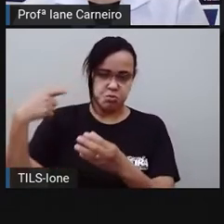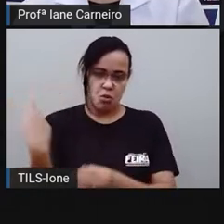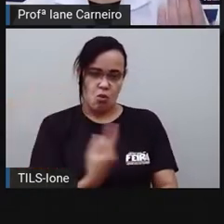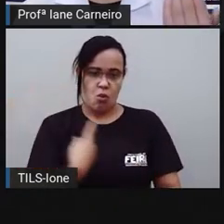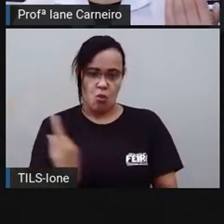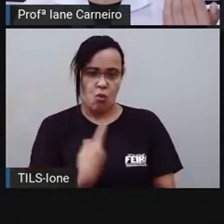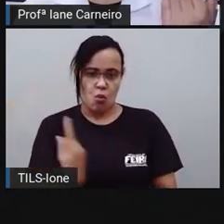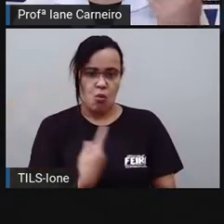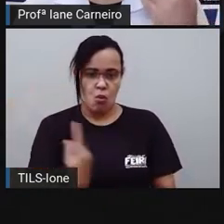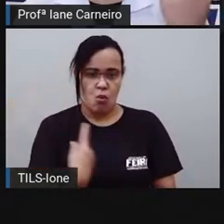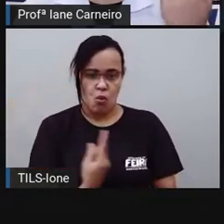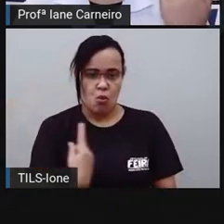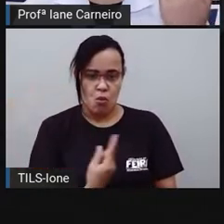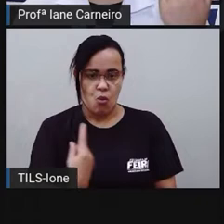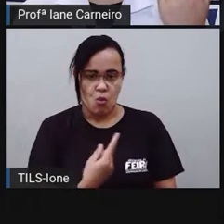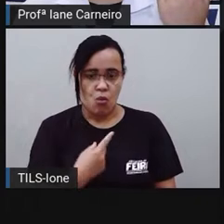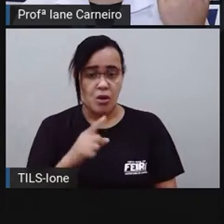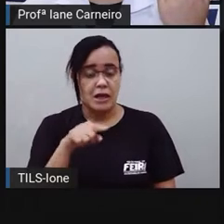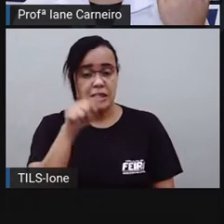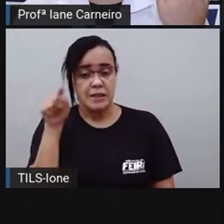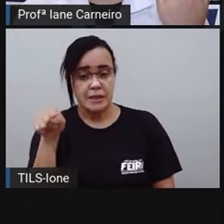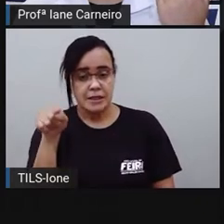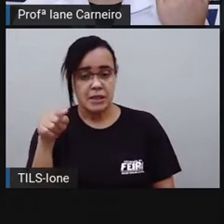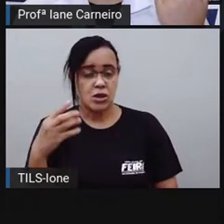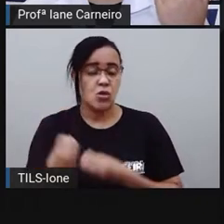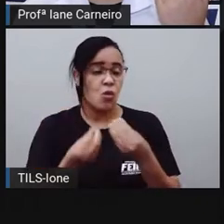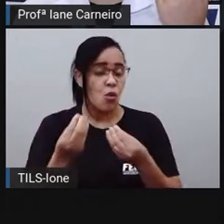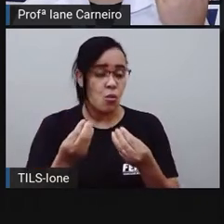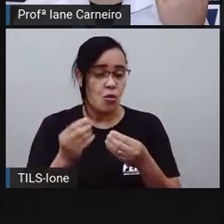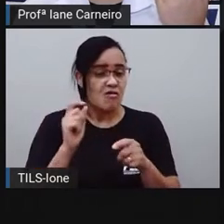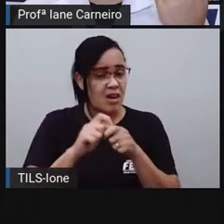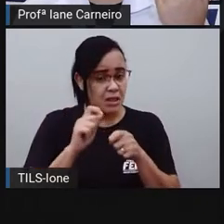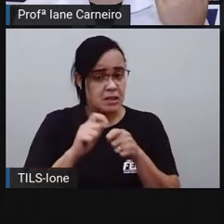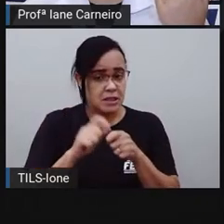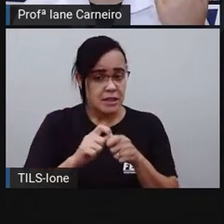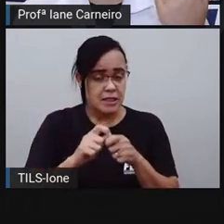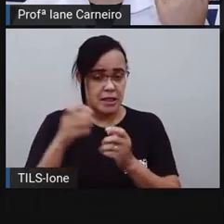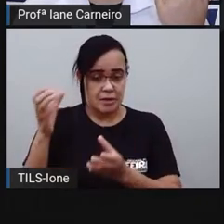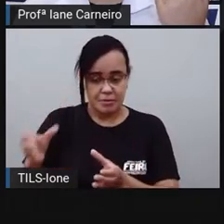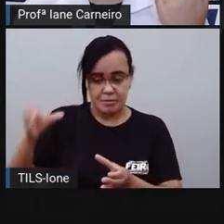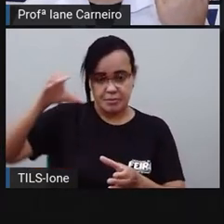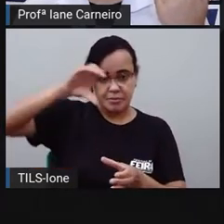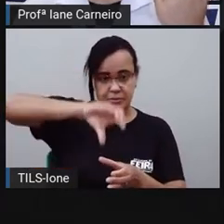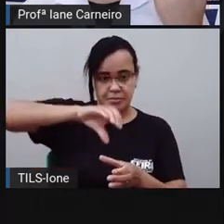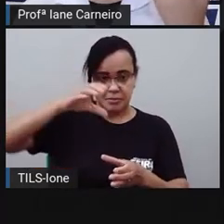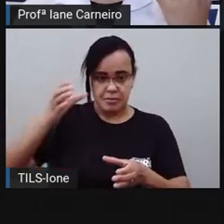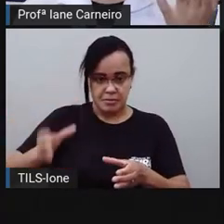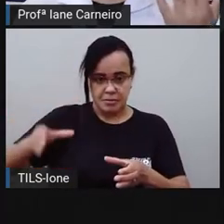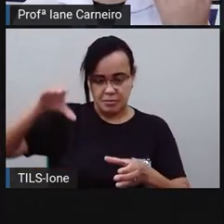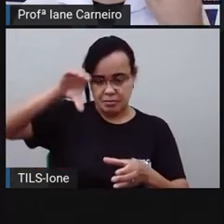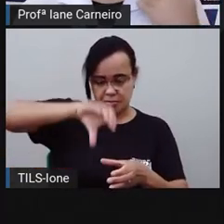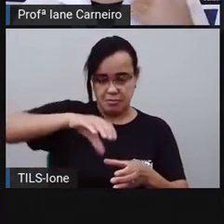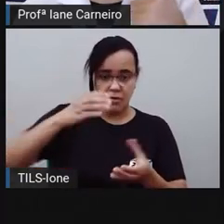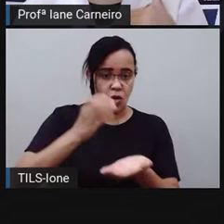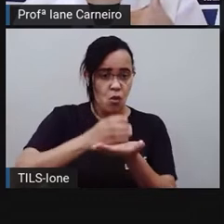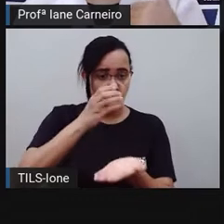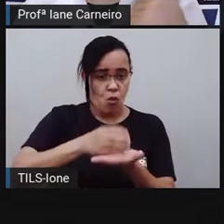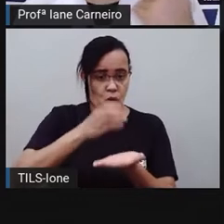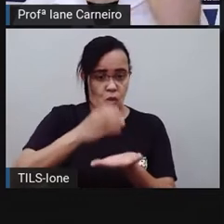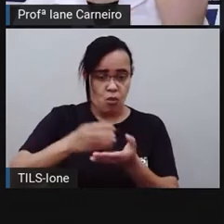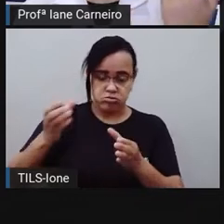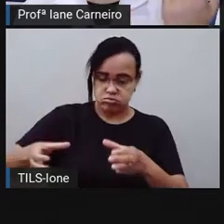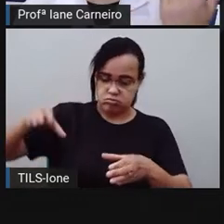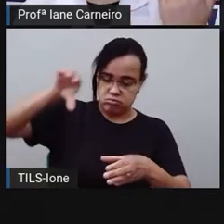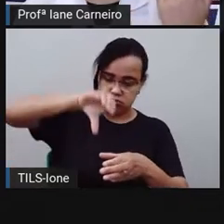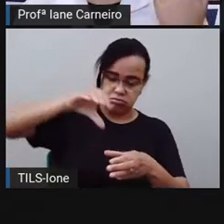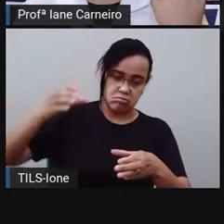Então aqui vem do outro lado, ó, o modo de fazer. Acrescente os copos de leite,